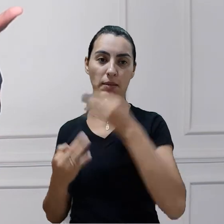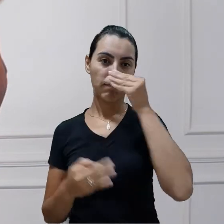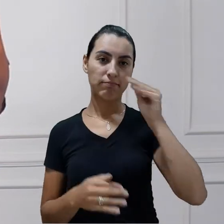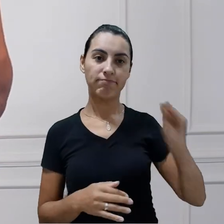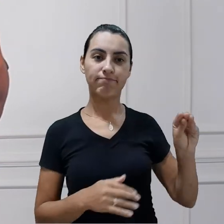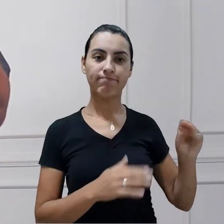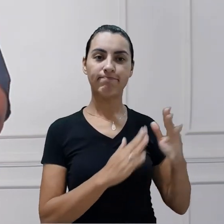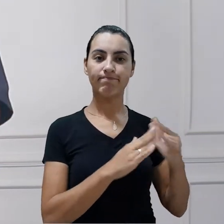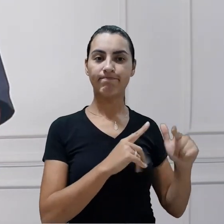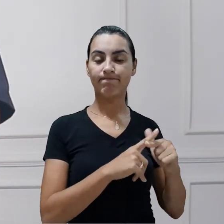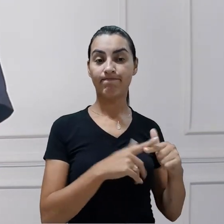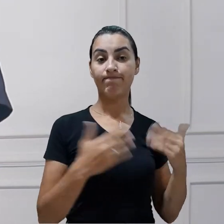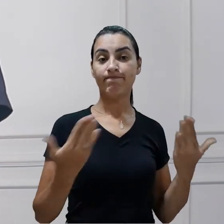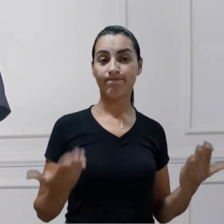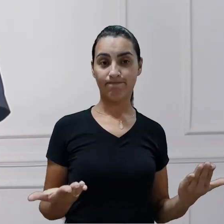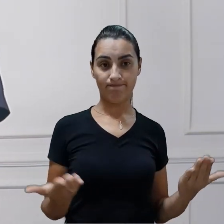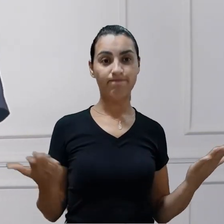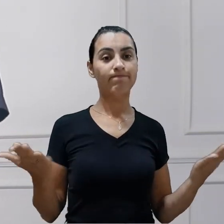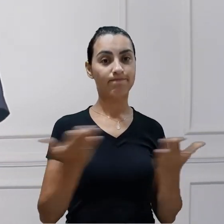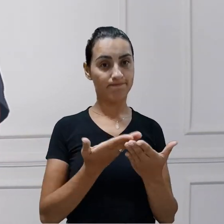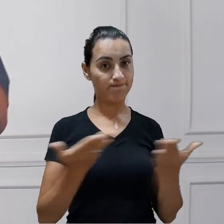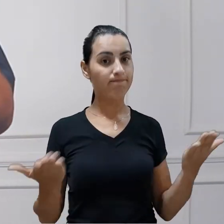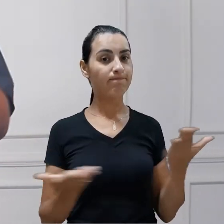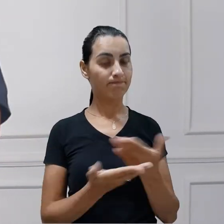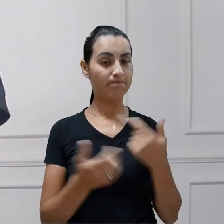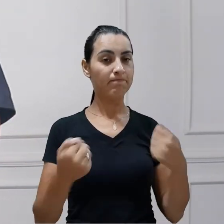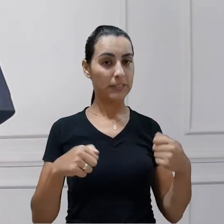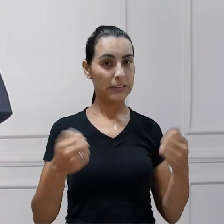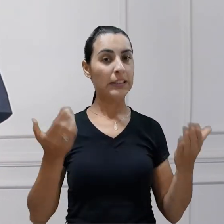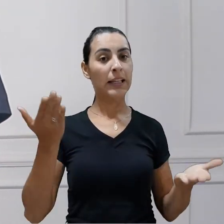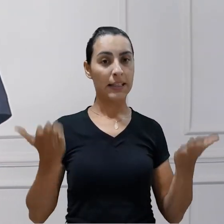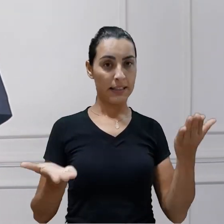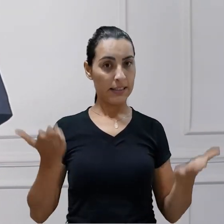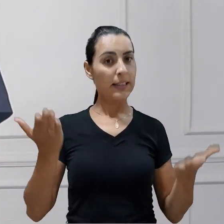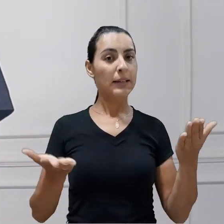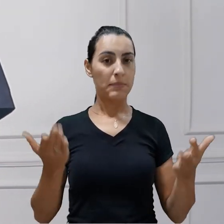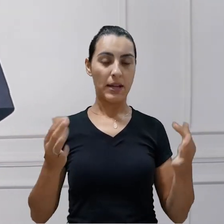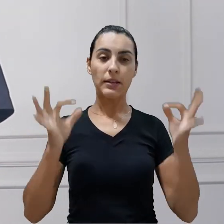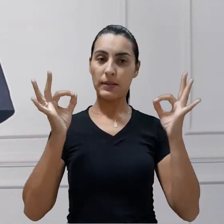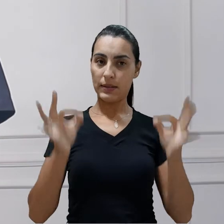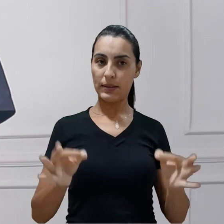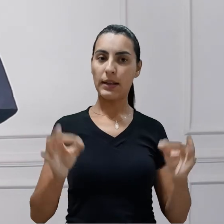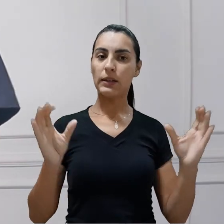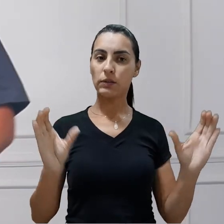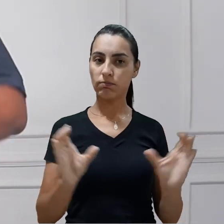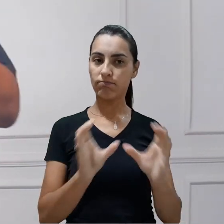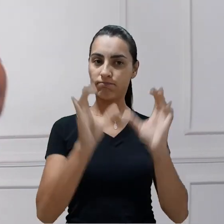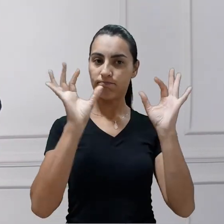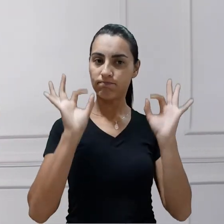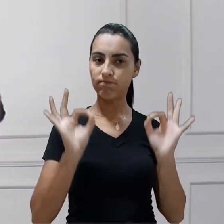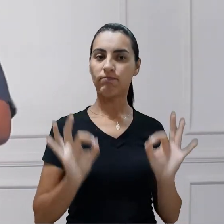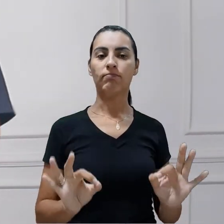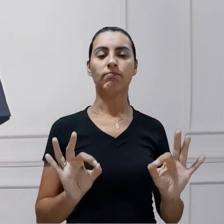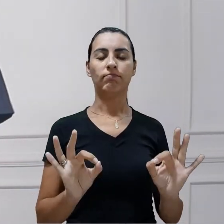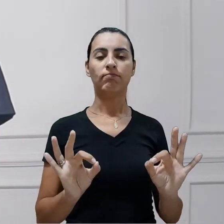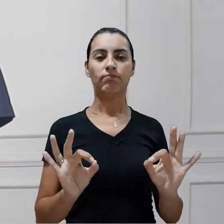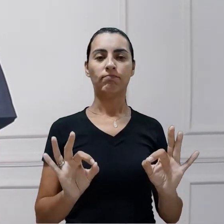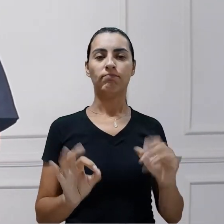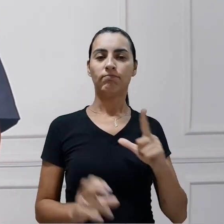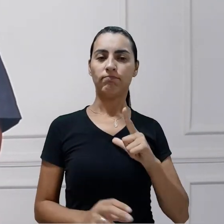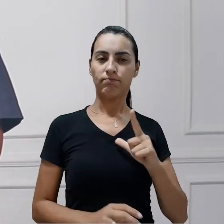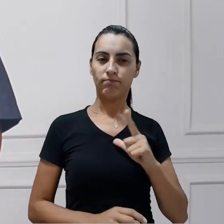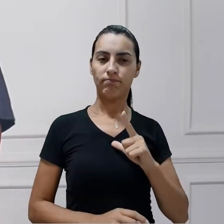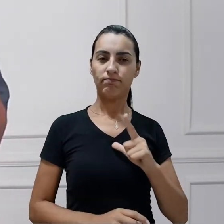nem fazendo bem uma coisa e nem fazendo bem a outra. Saber conciliar sempre as atividades, para que você possa